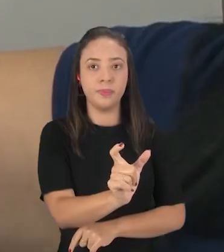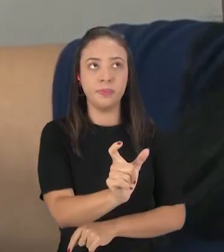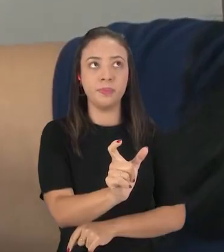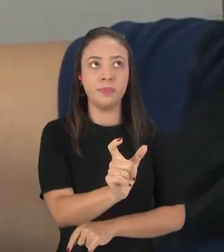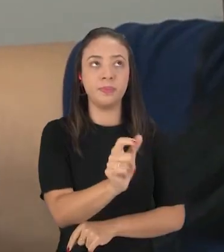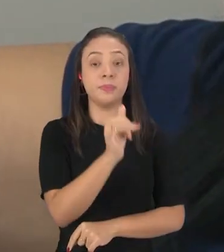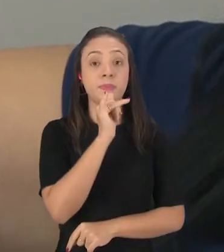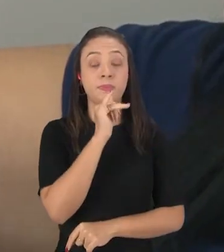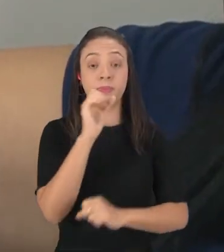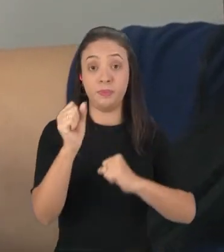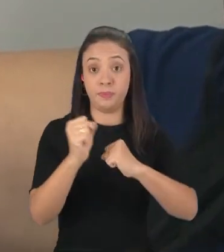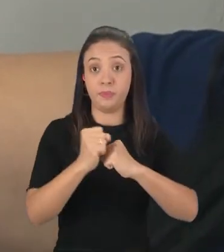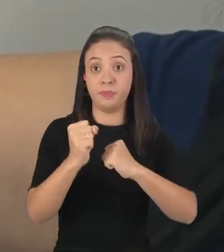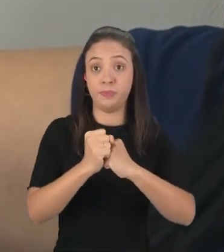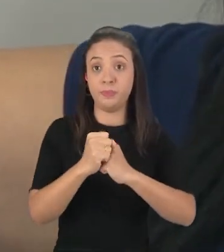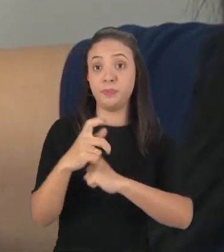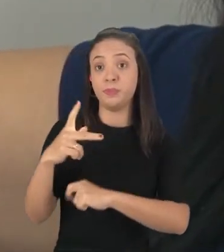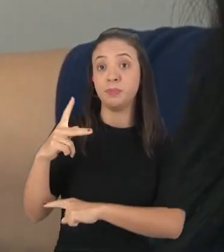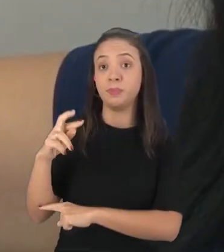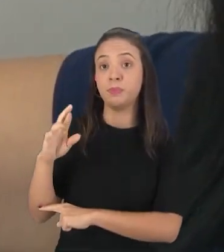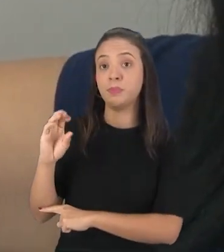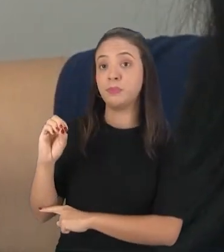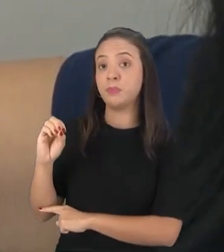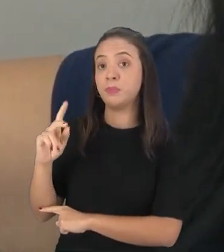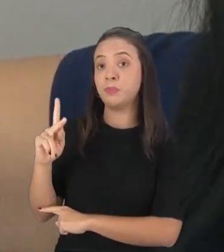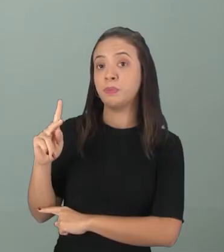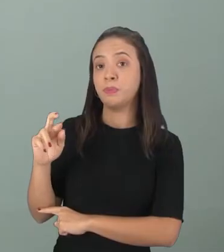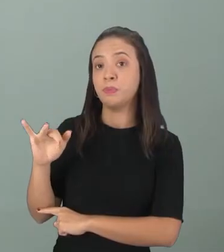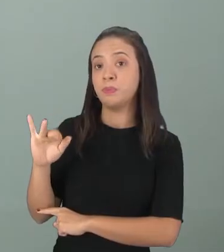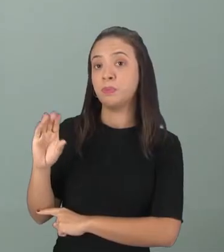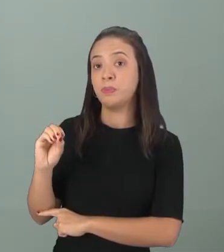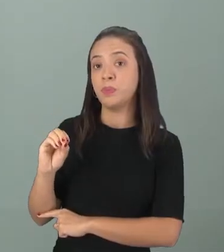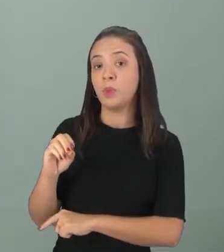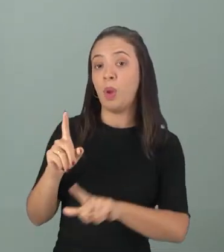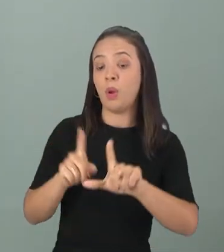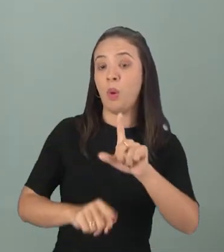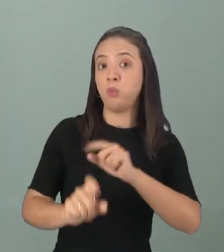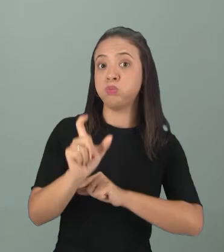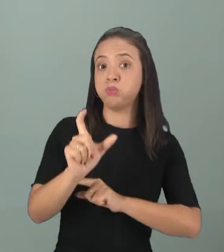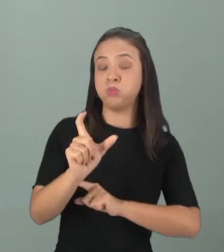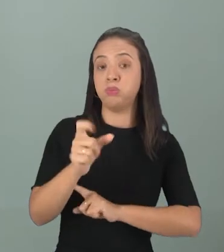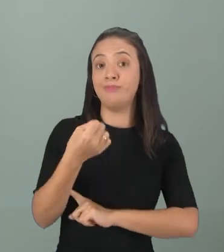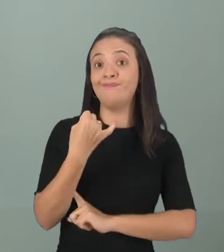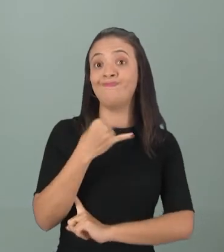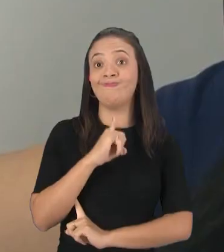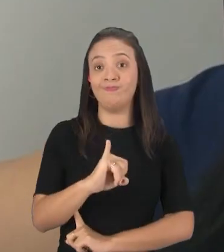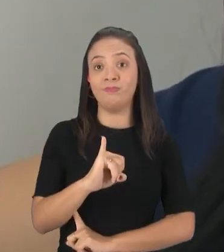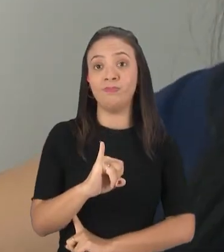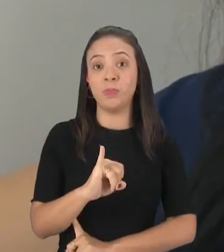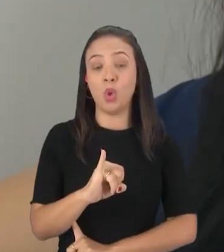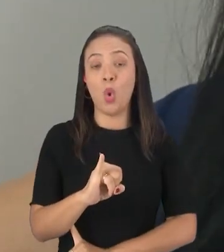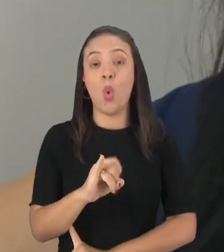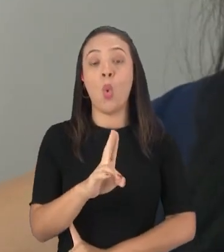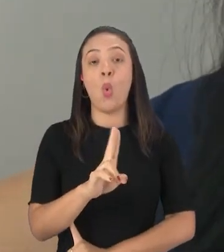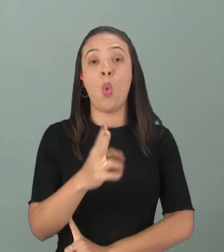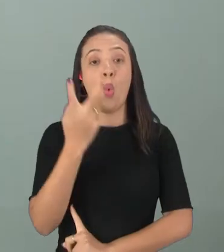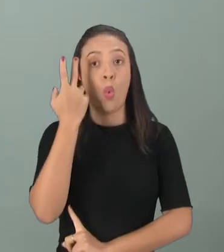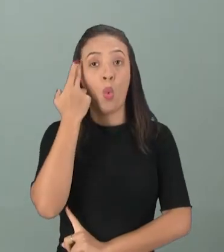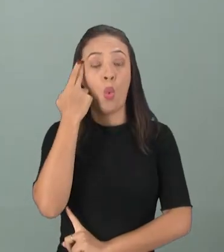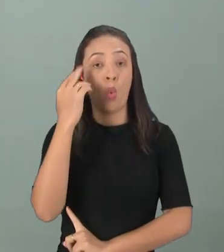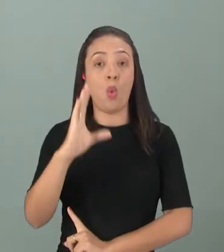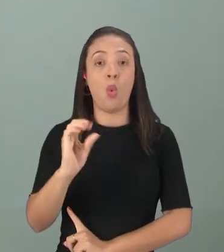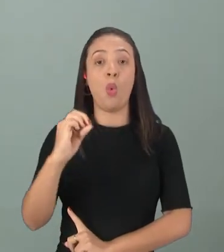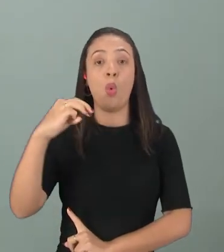substantivo próprio com letra maiúscula. Ok? Quando é um comum, não tô